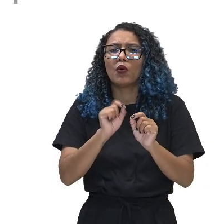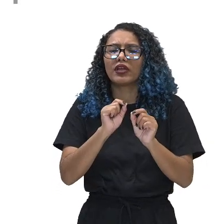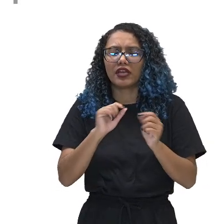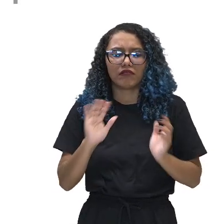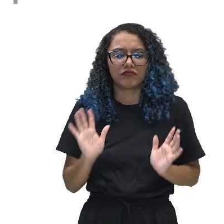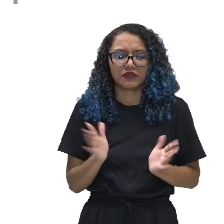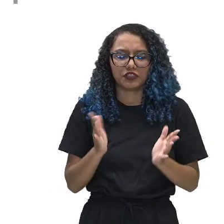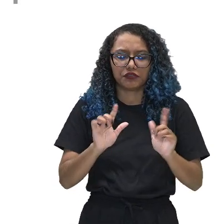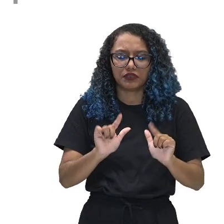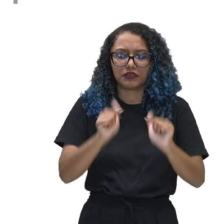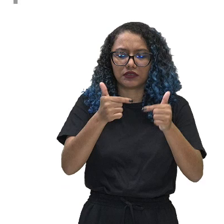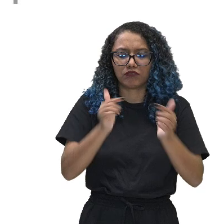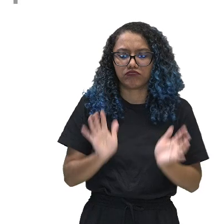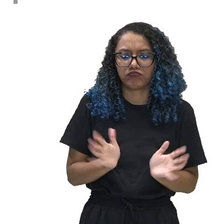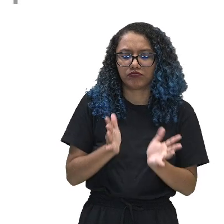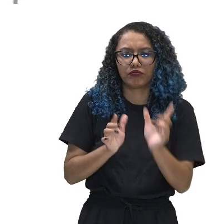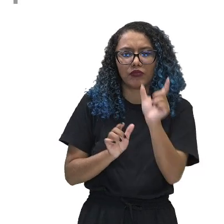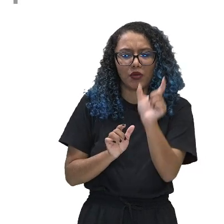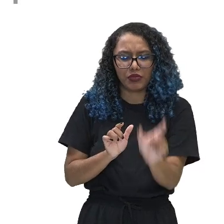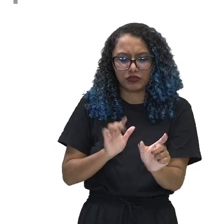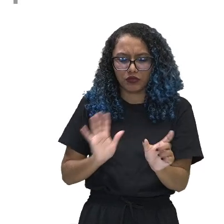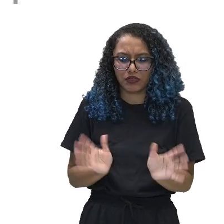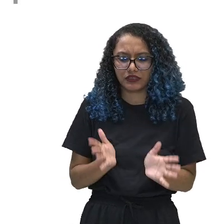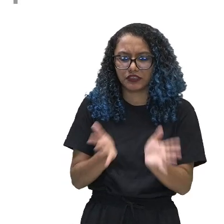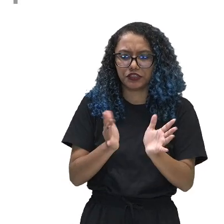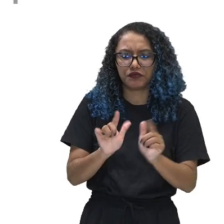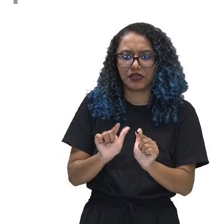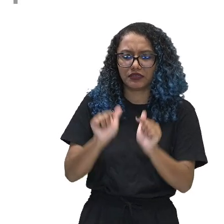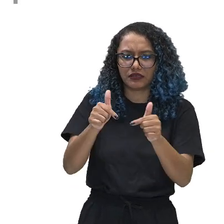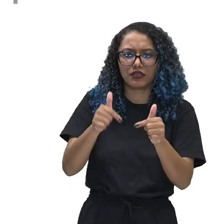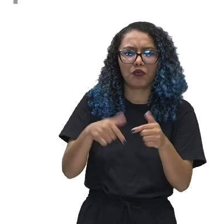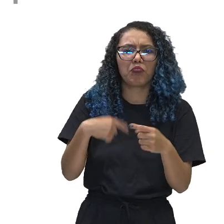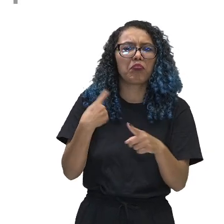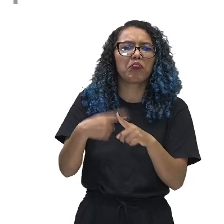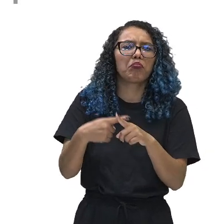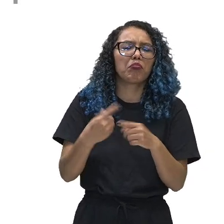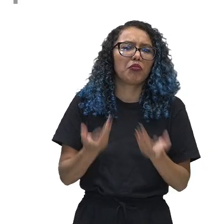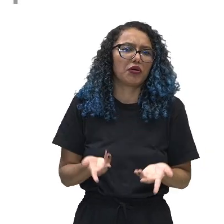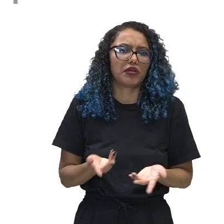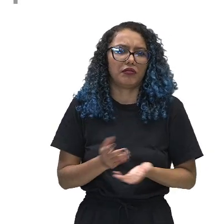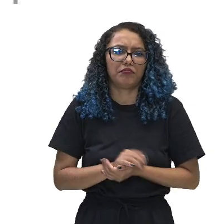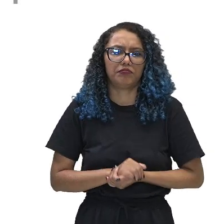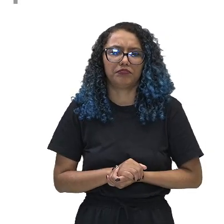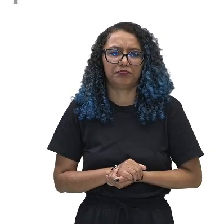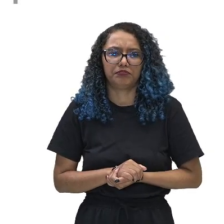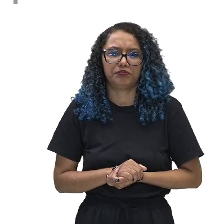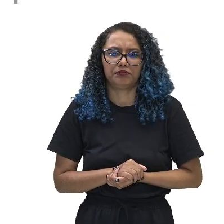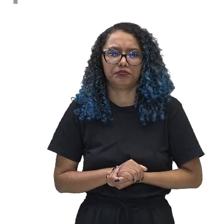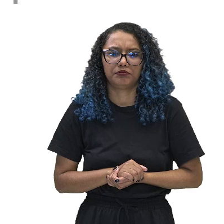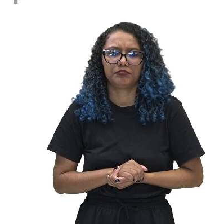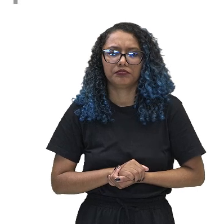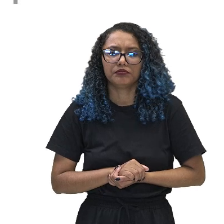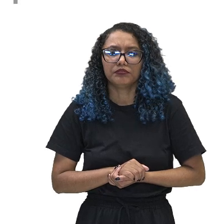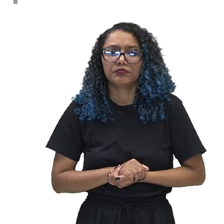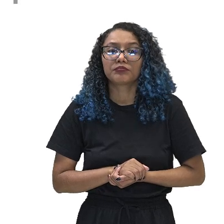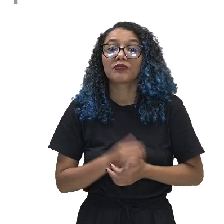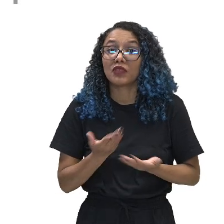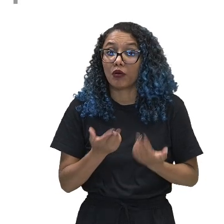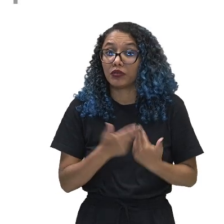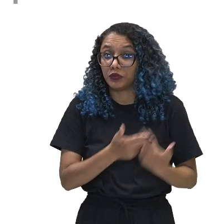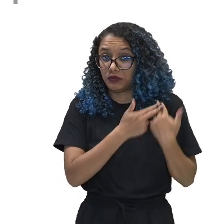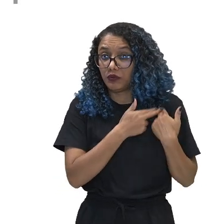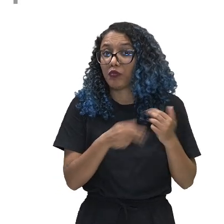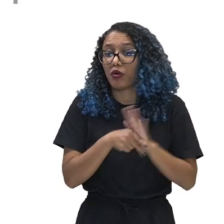motiva o indivíduo a agir dessa maneira? Daí, ele diz o seguinte. Cabe ao sociólogo